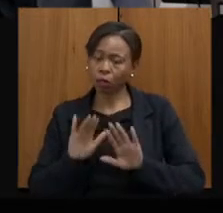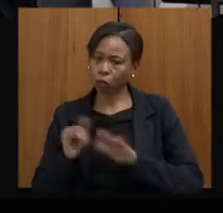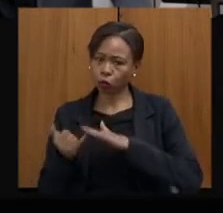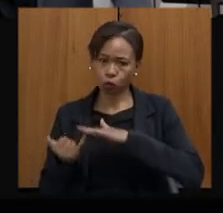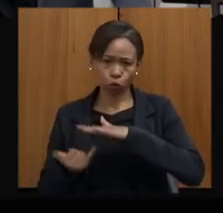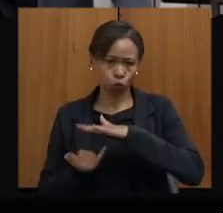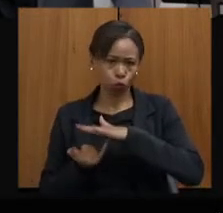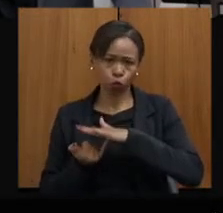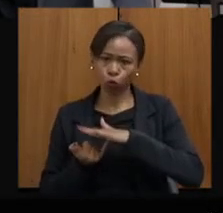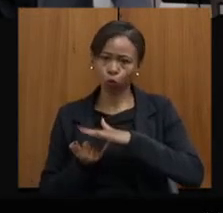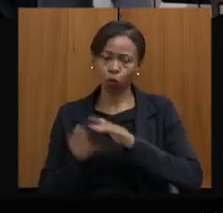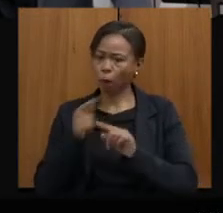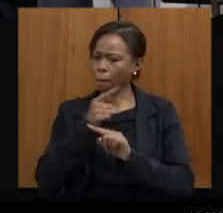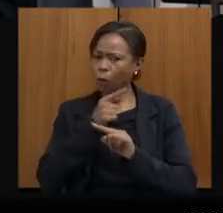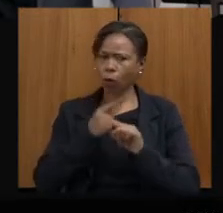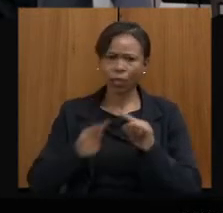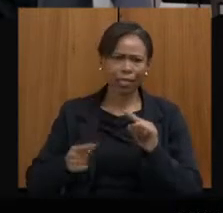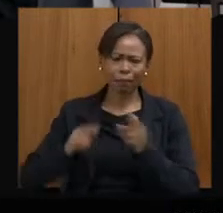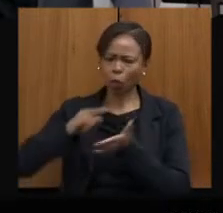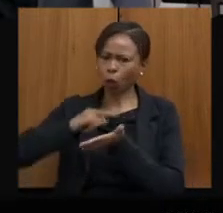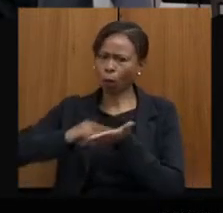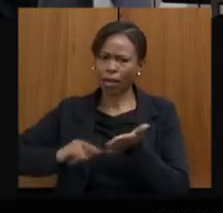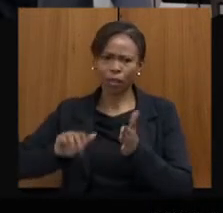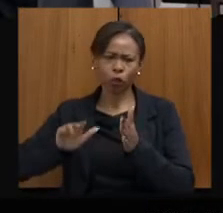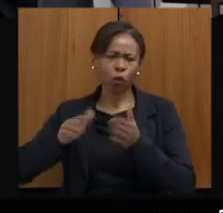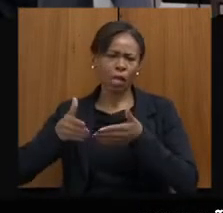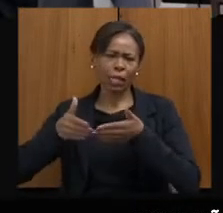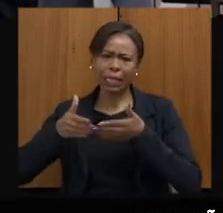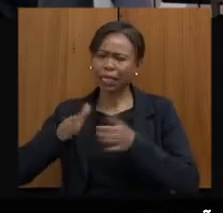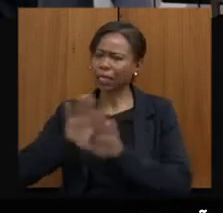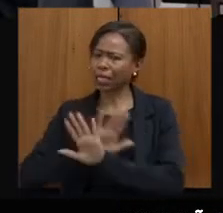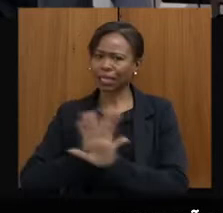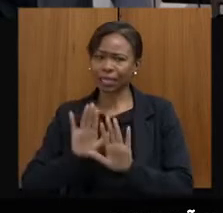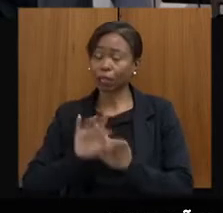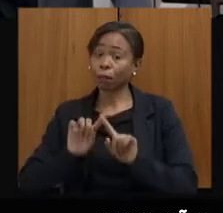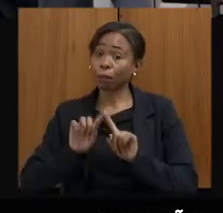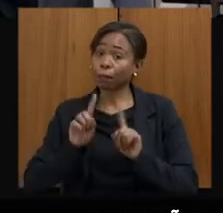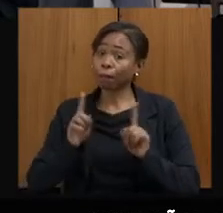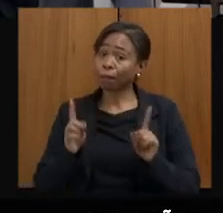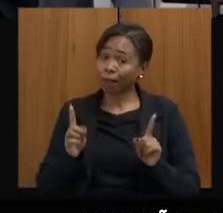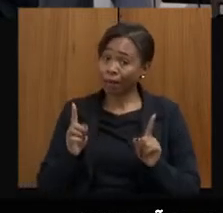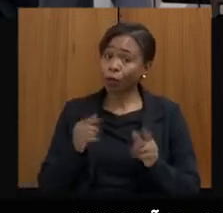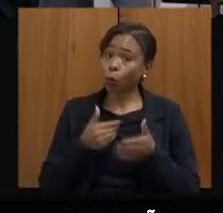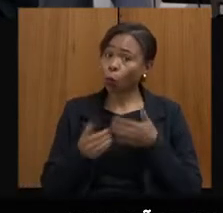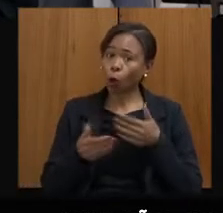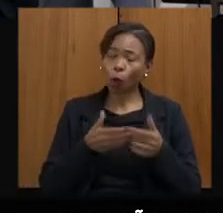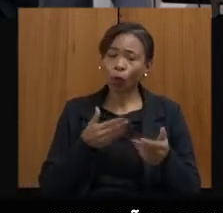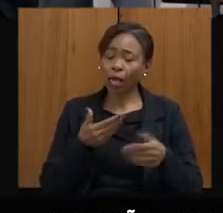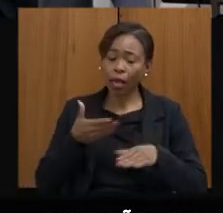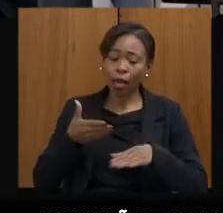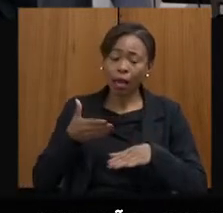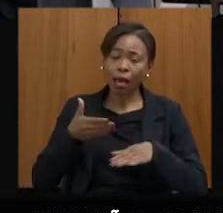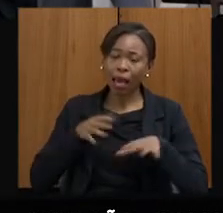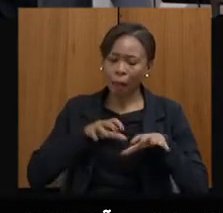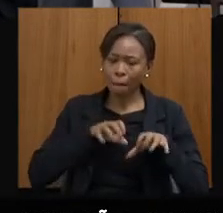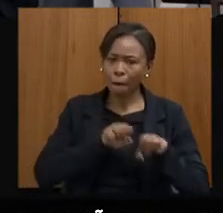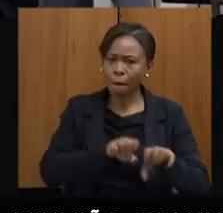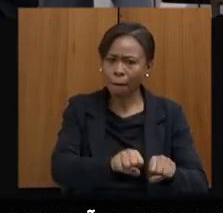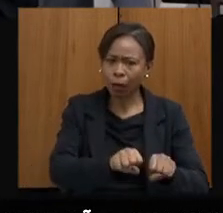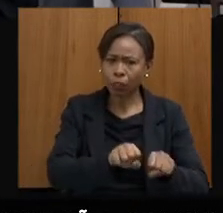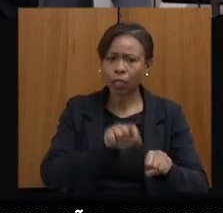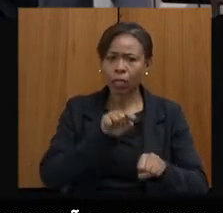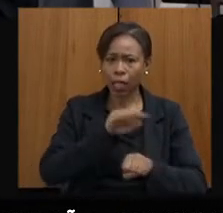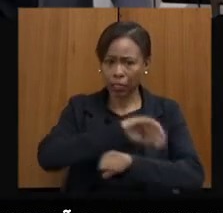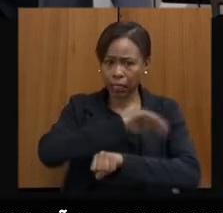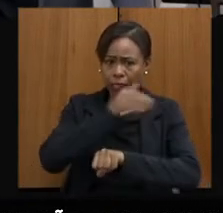temos esse poder, no entanto, qualquer intervenção nova na Serra tem que passar pelo IEFA e, consequentemente, pelo